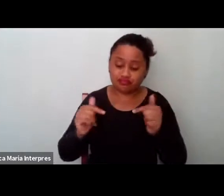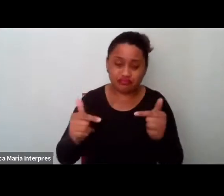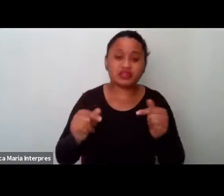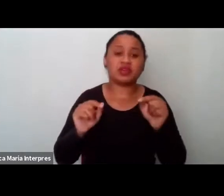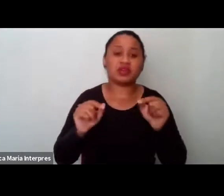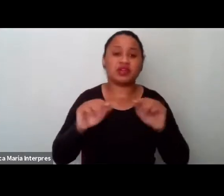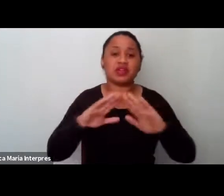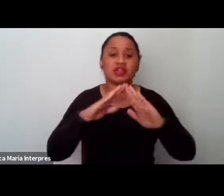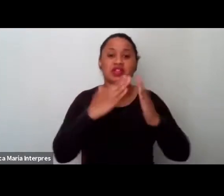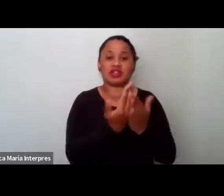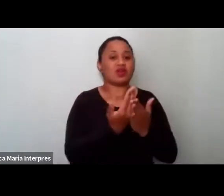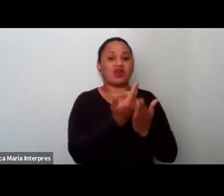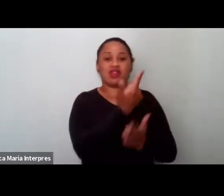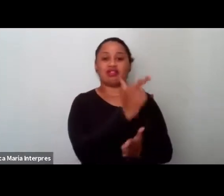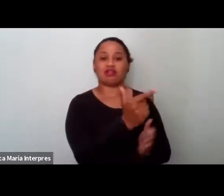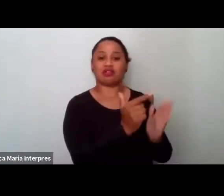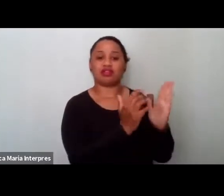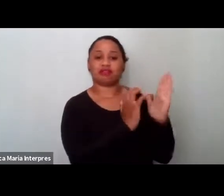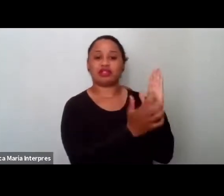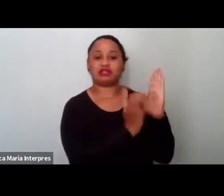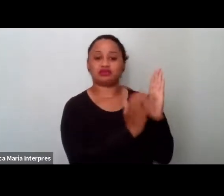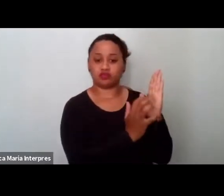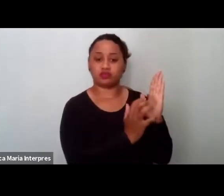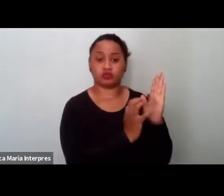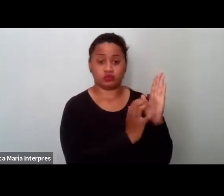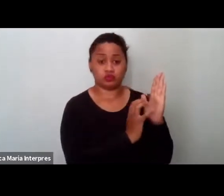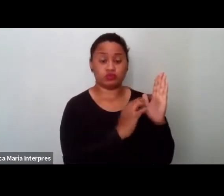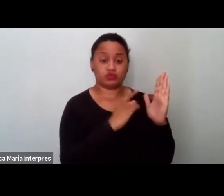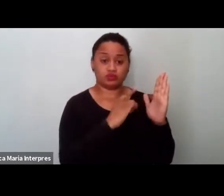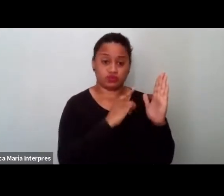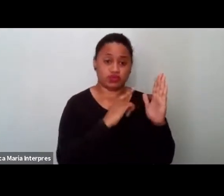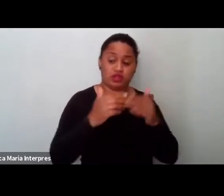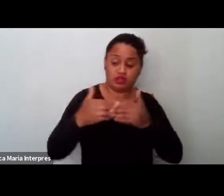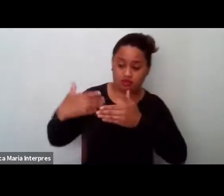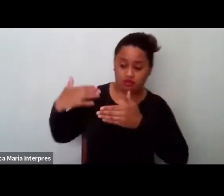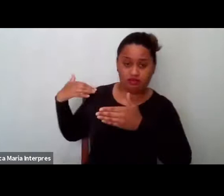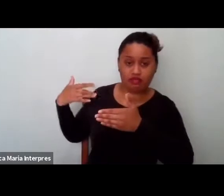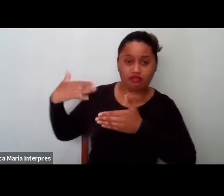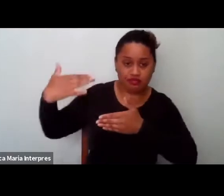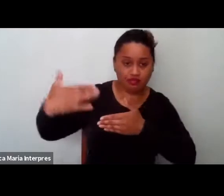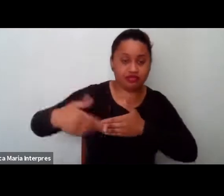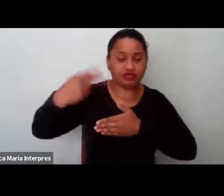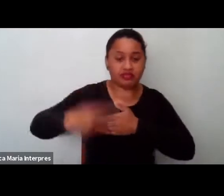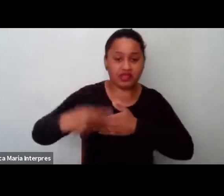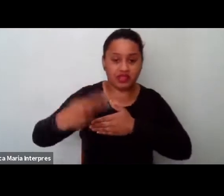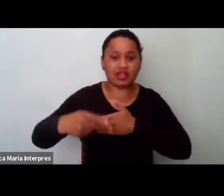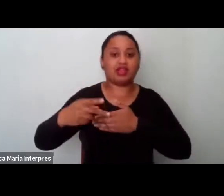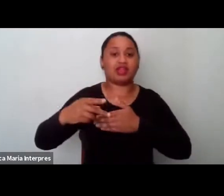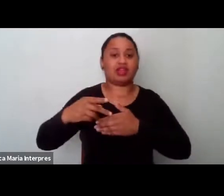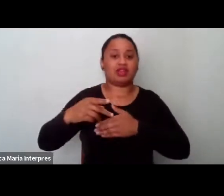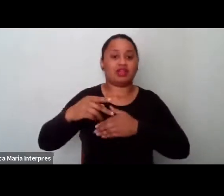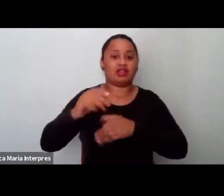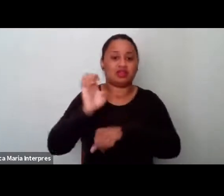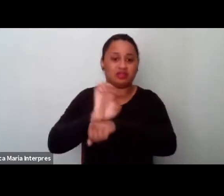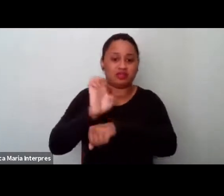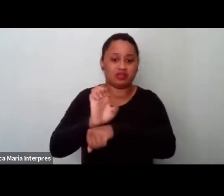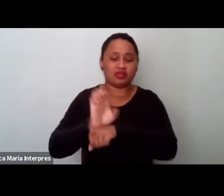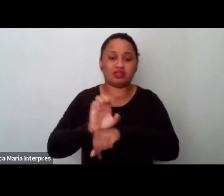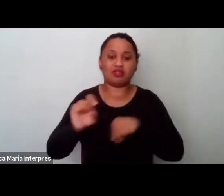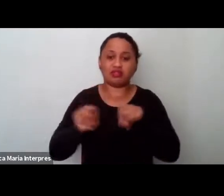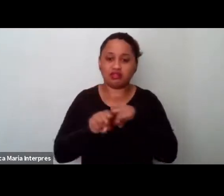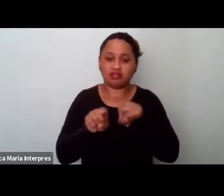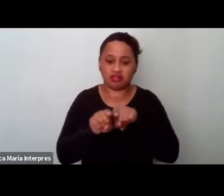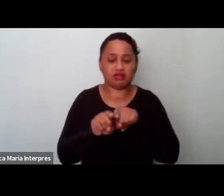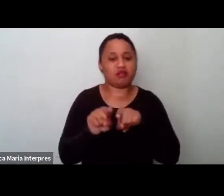partido que vem agora, muito recentemente aqui no Estado também, né, com aprovação de todo o